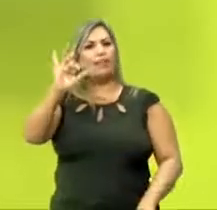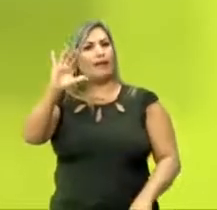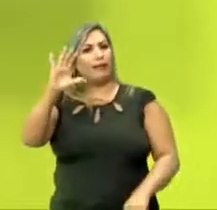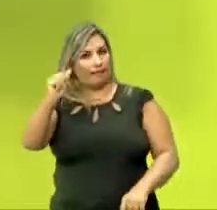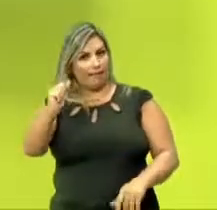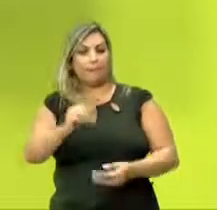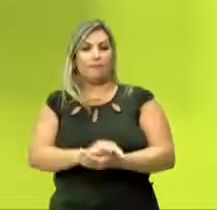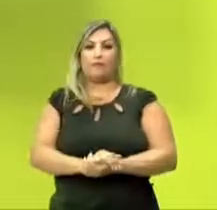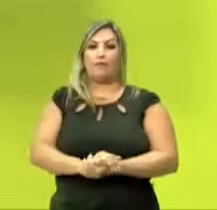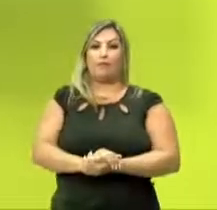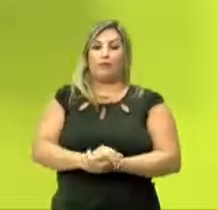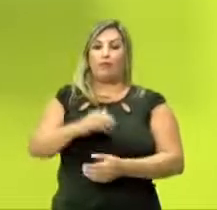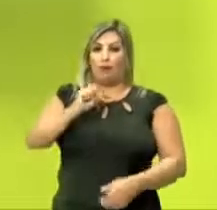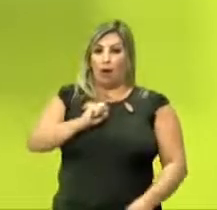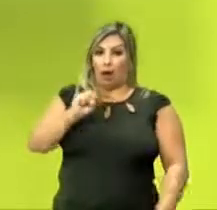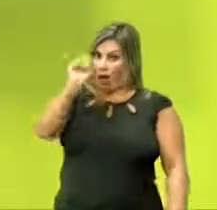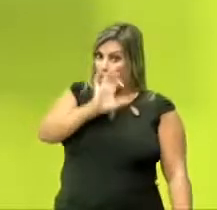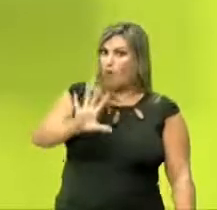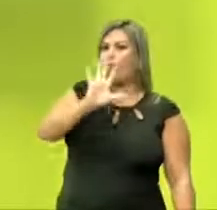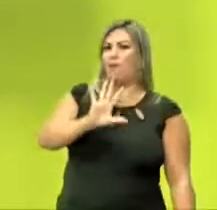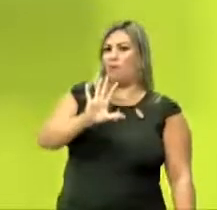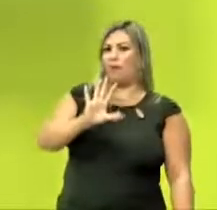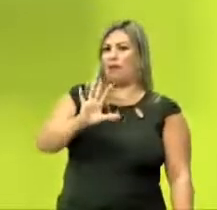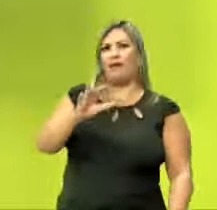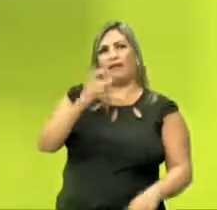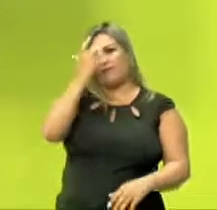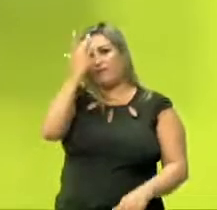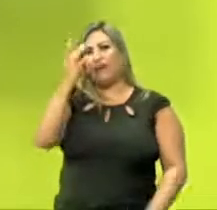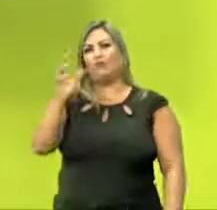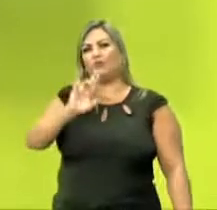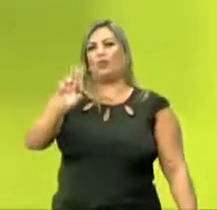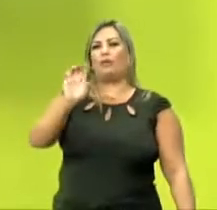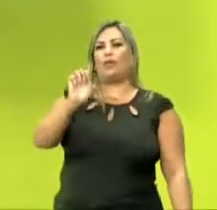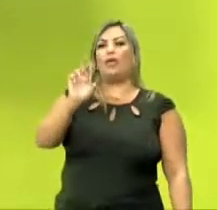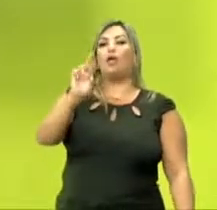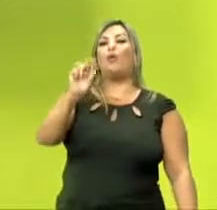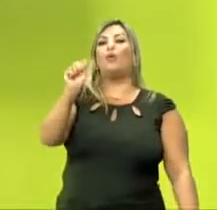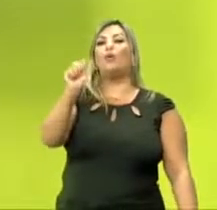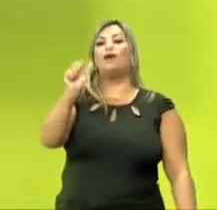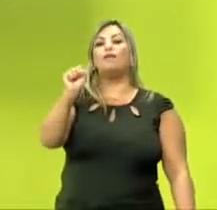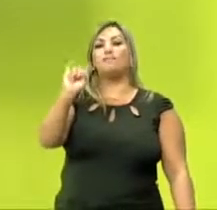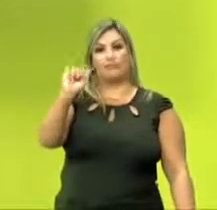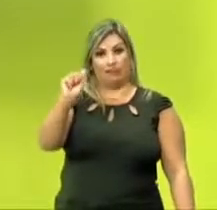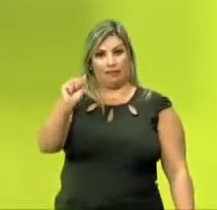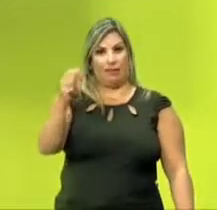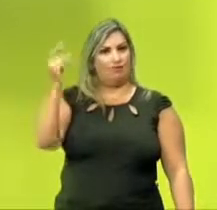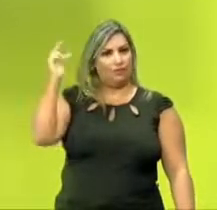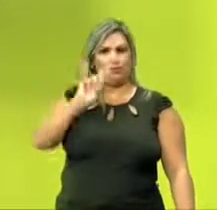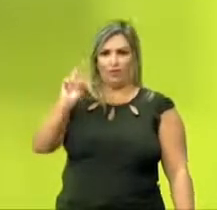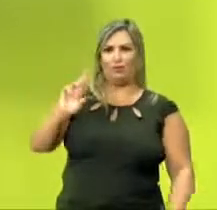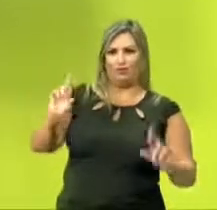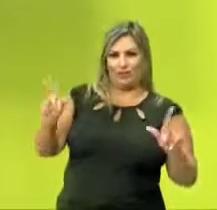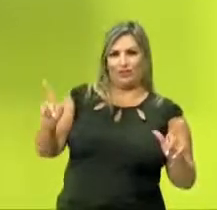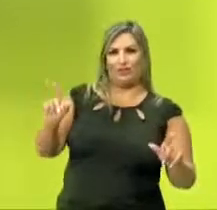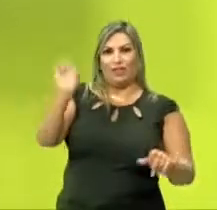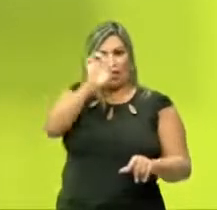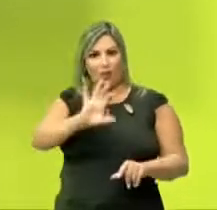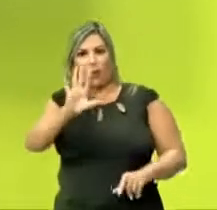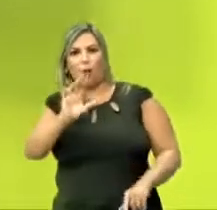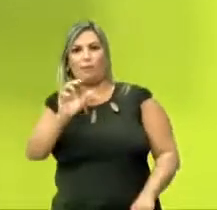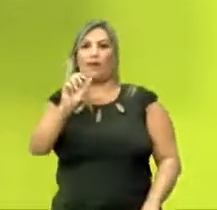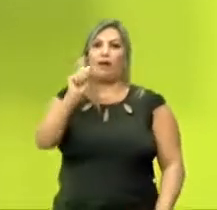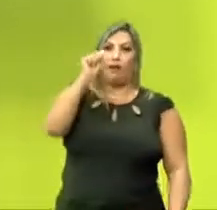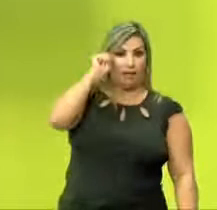aí, para os europeus, era fácil, né? Eurásia, um mesmo continente, um supercontinente. Então, Europa e Ásia já eram